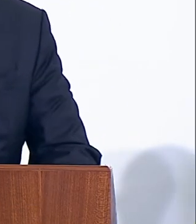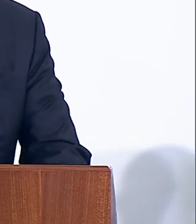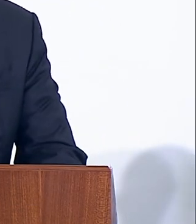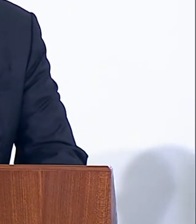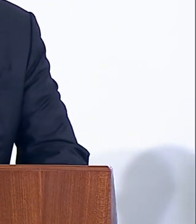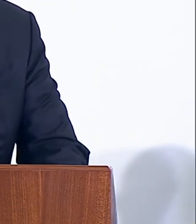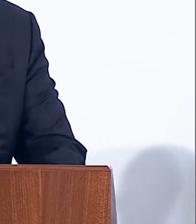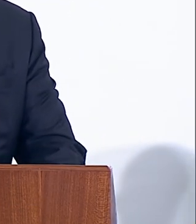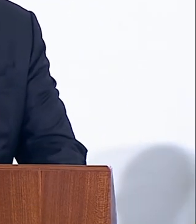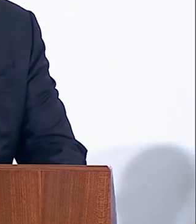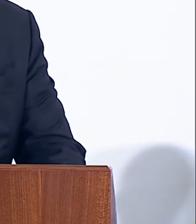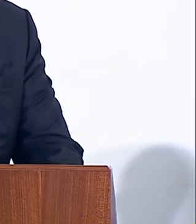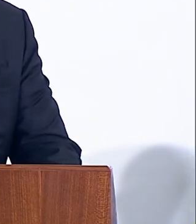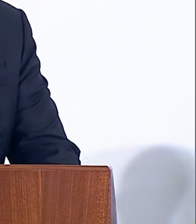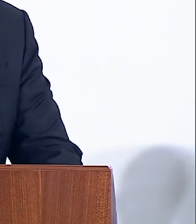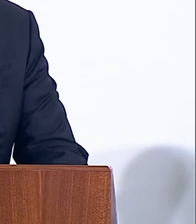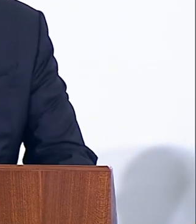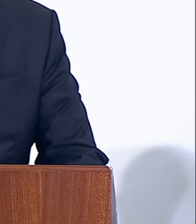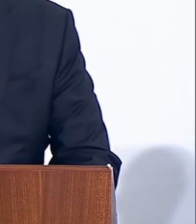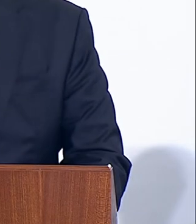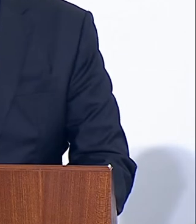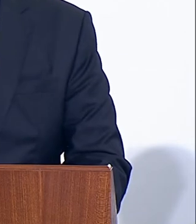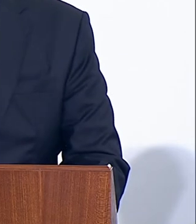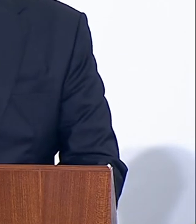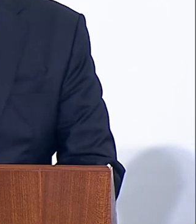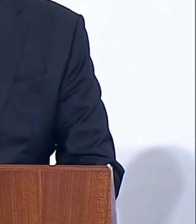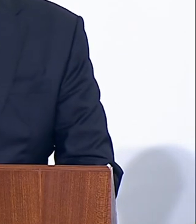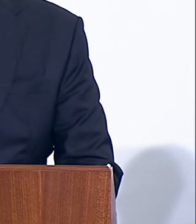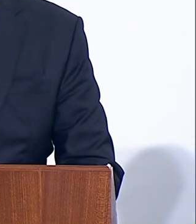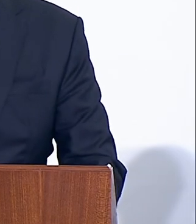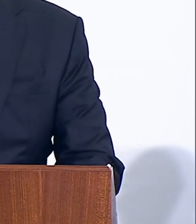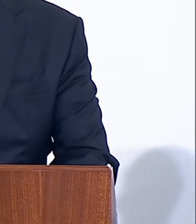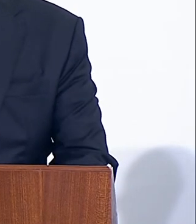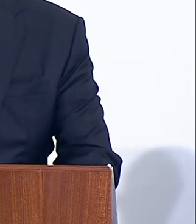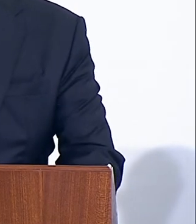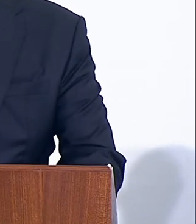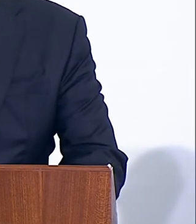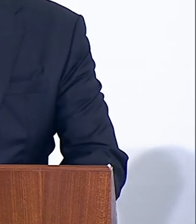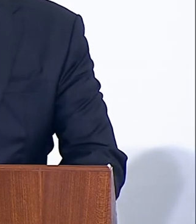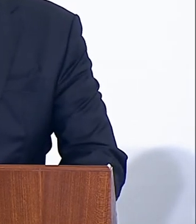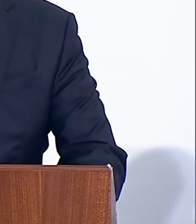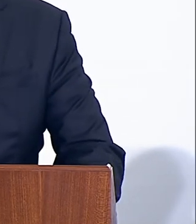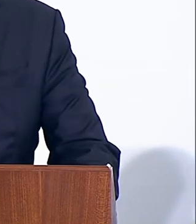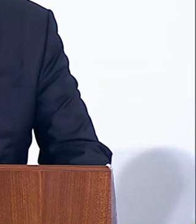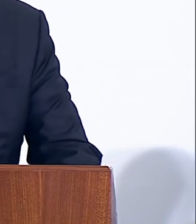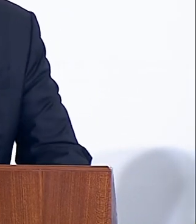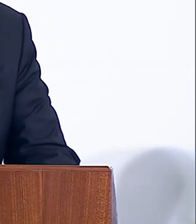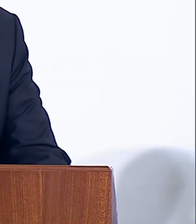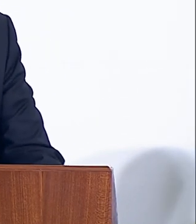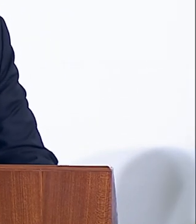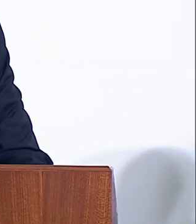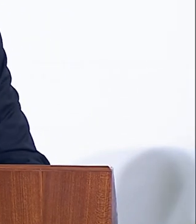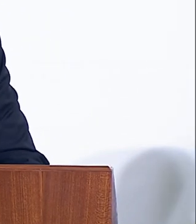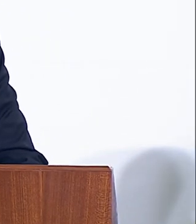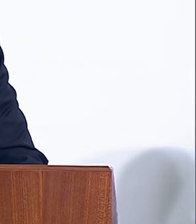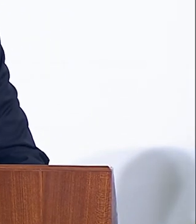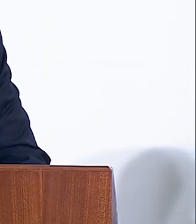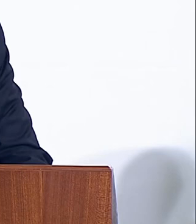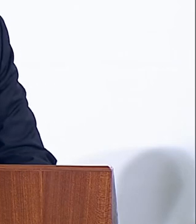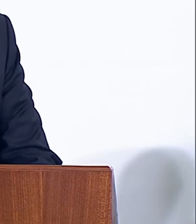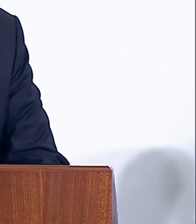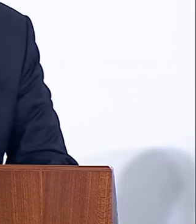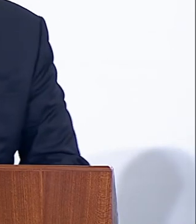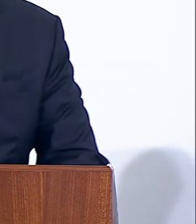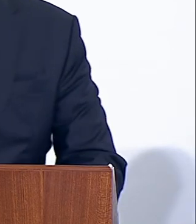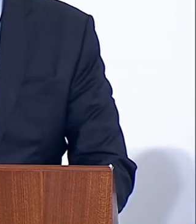confesso, foram dias seguidos, ininterruptos, de